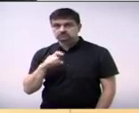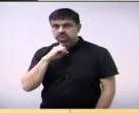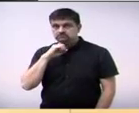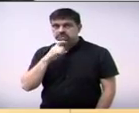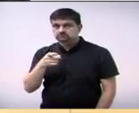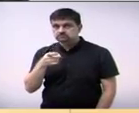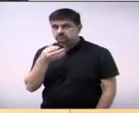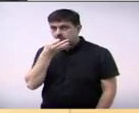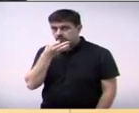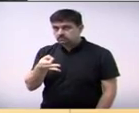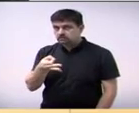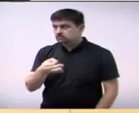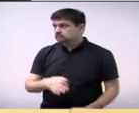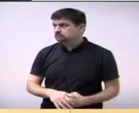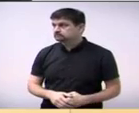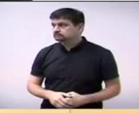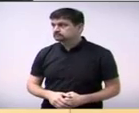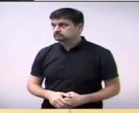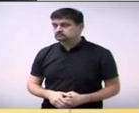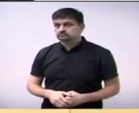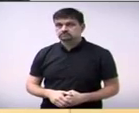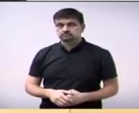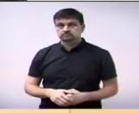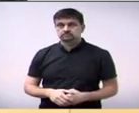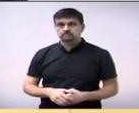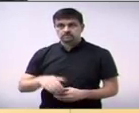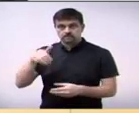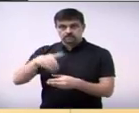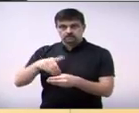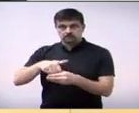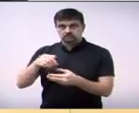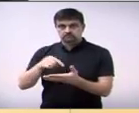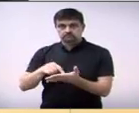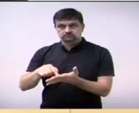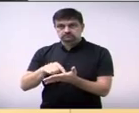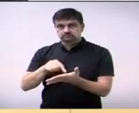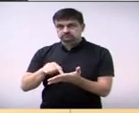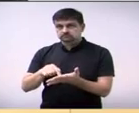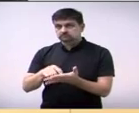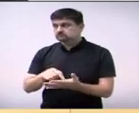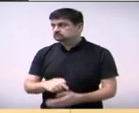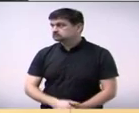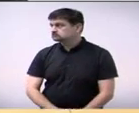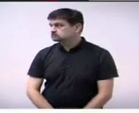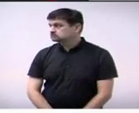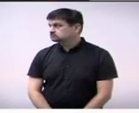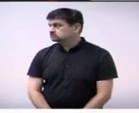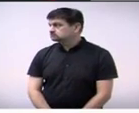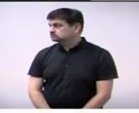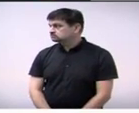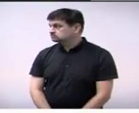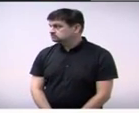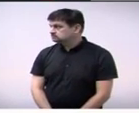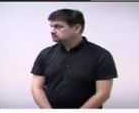querendo fazer uso da palavra, as moções estão em votação. Senhor?